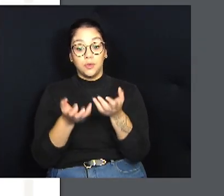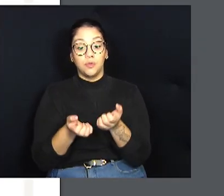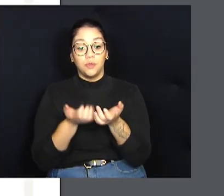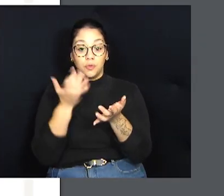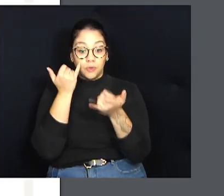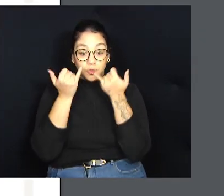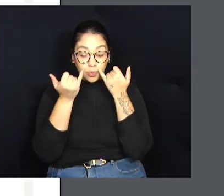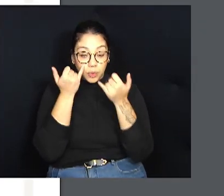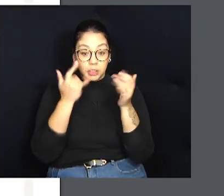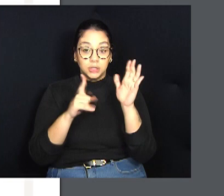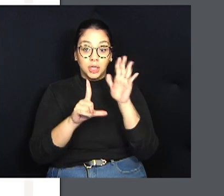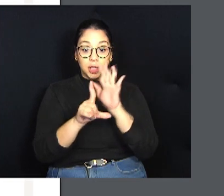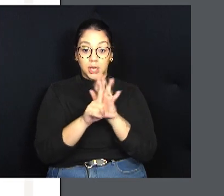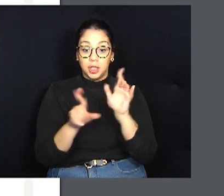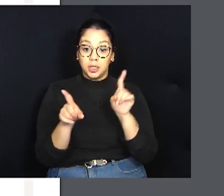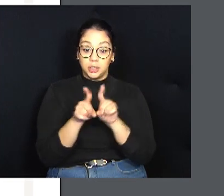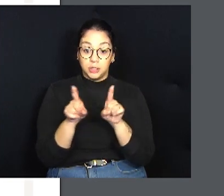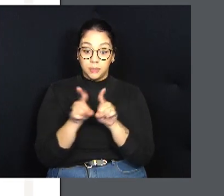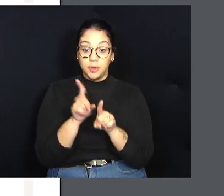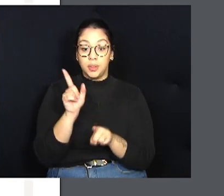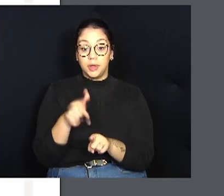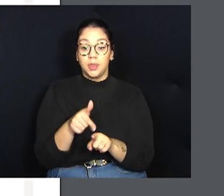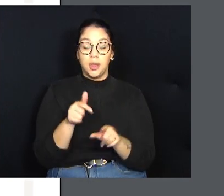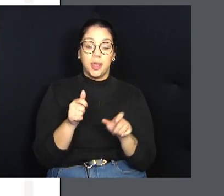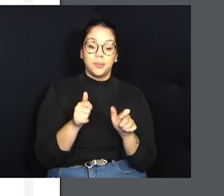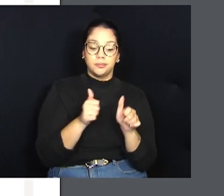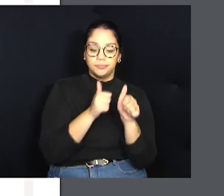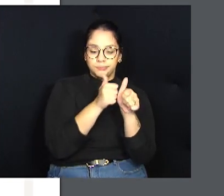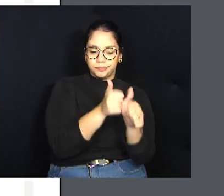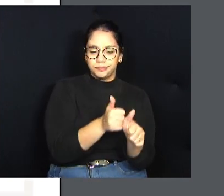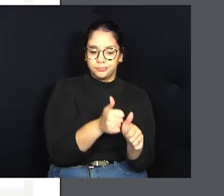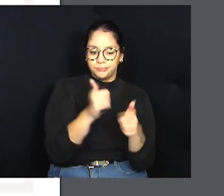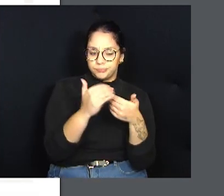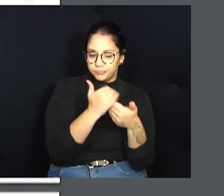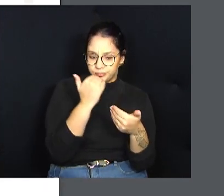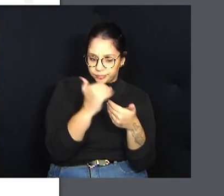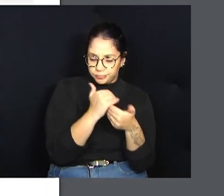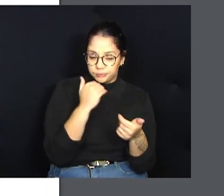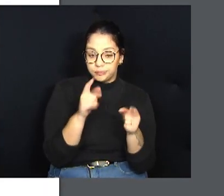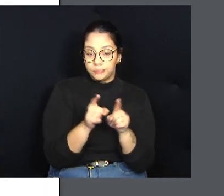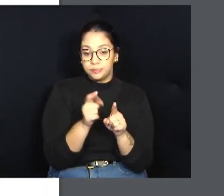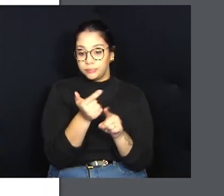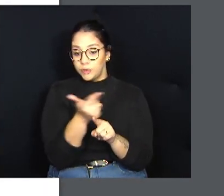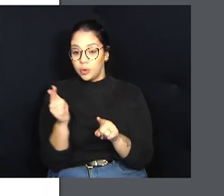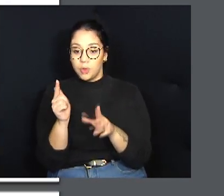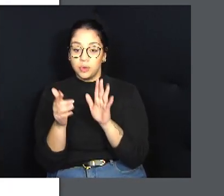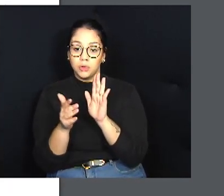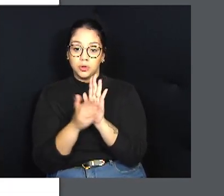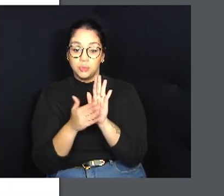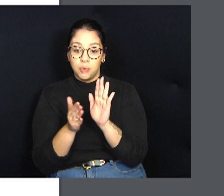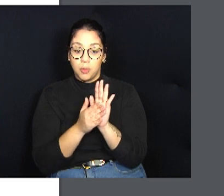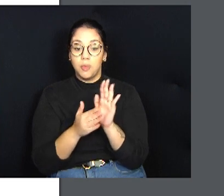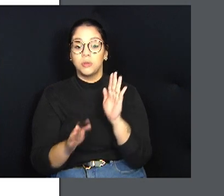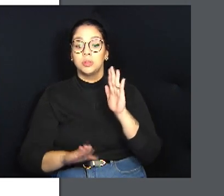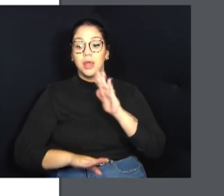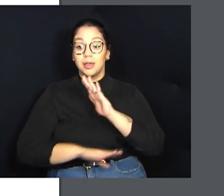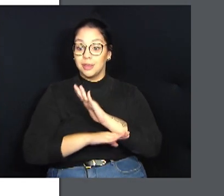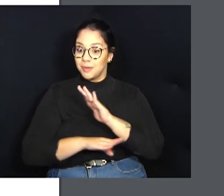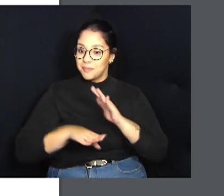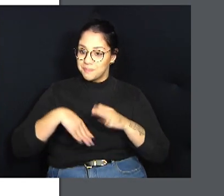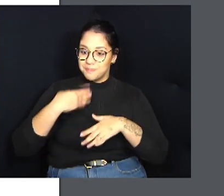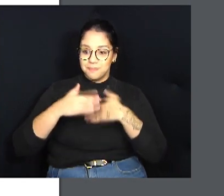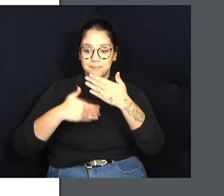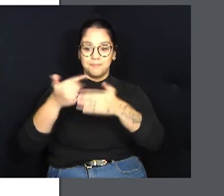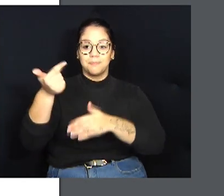a lei, inclusive com acesso a guias de orientação. Assim como outras diversas iniciativas, a Câmara sai à frente